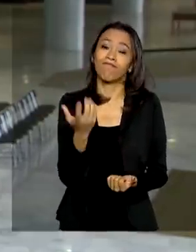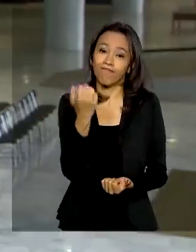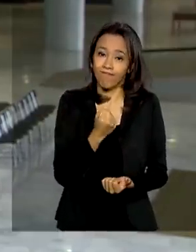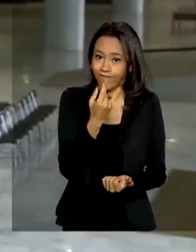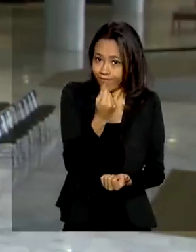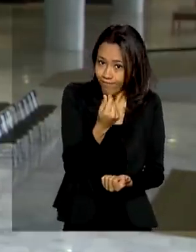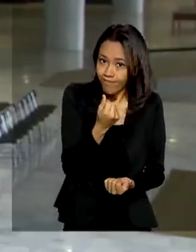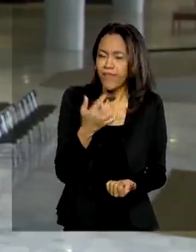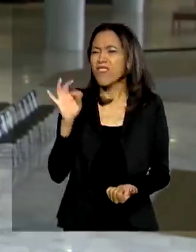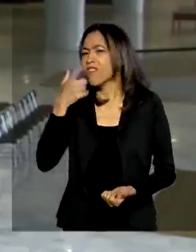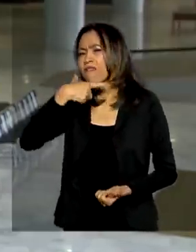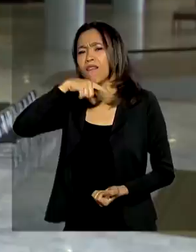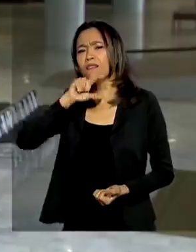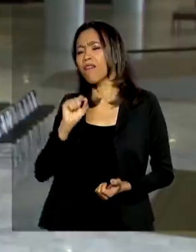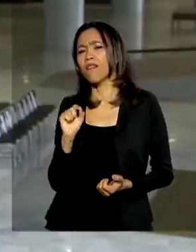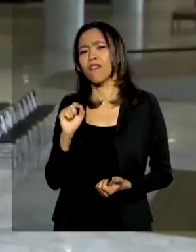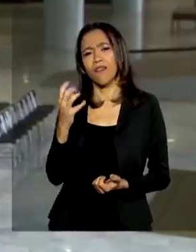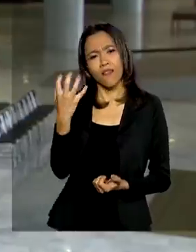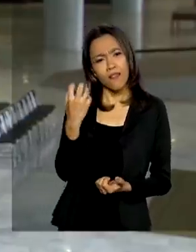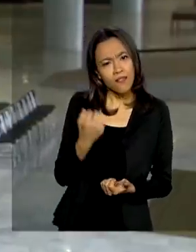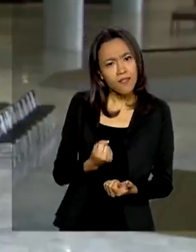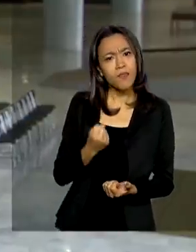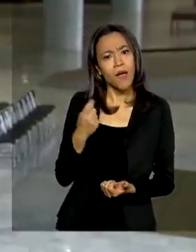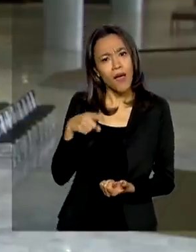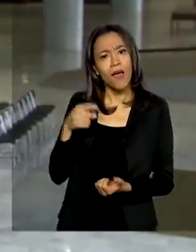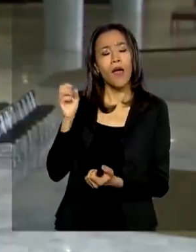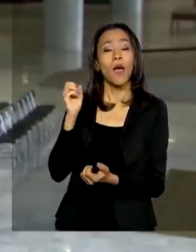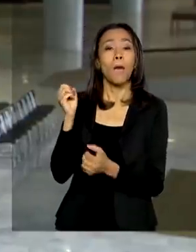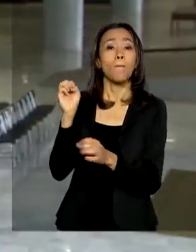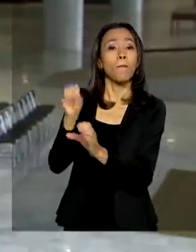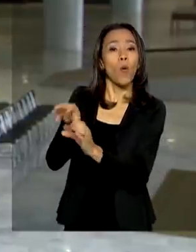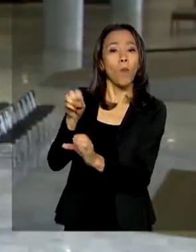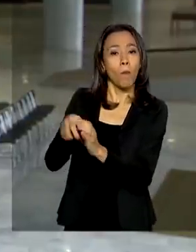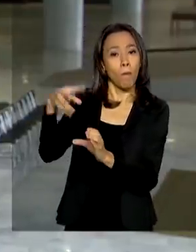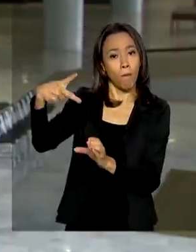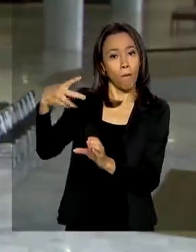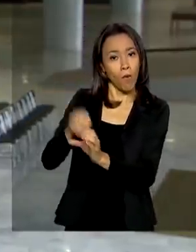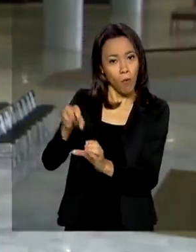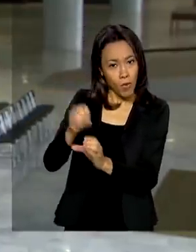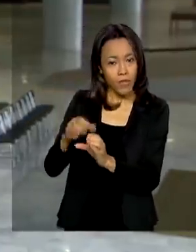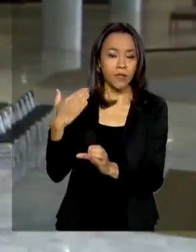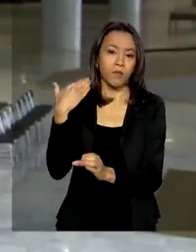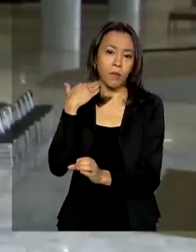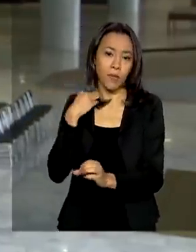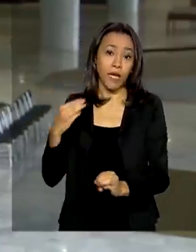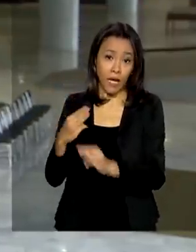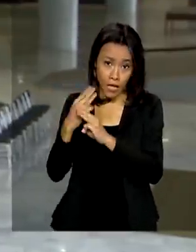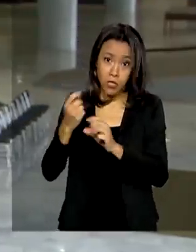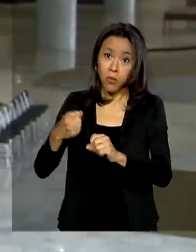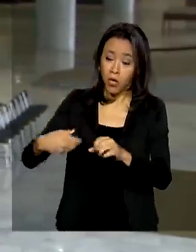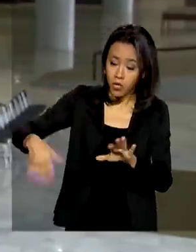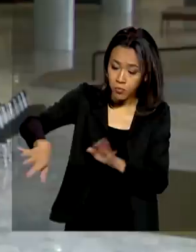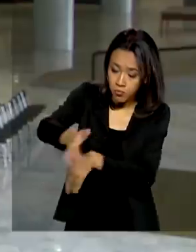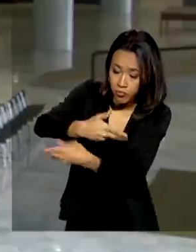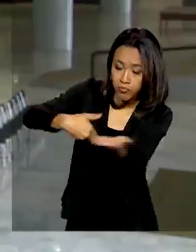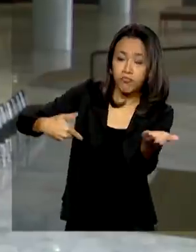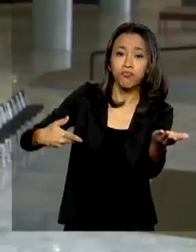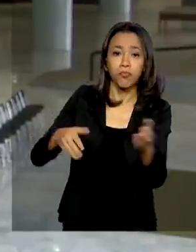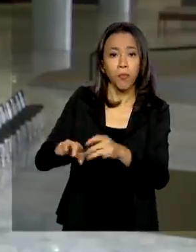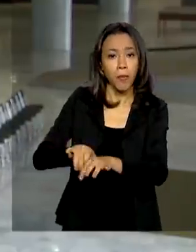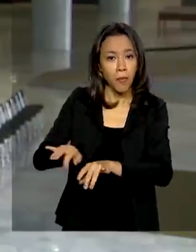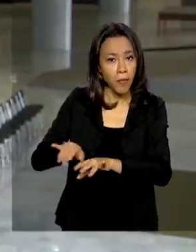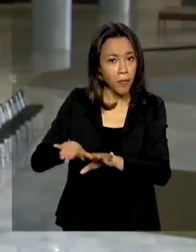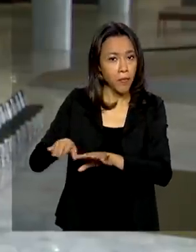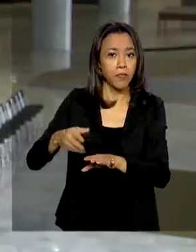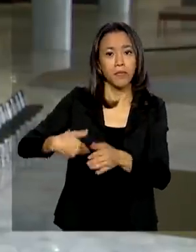Quem vai receber o auxílio emergencial pela poupança da Caixa pode movimentar o valor digitalmente pela internet